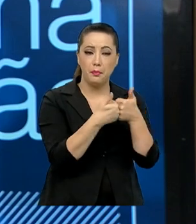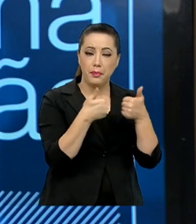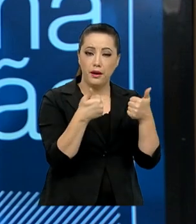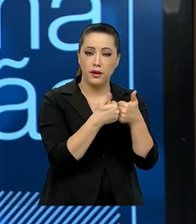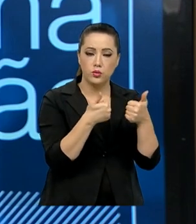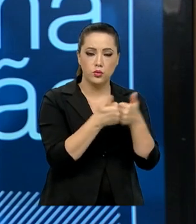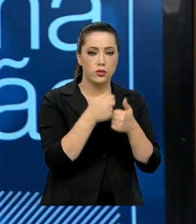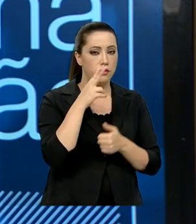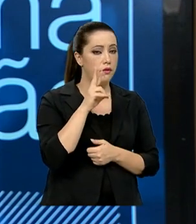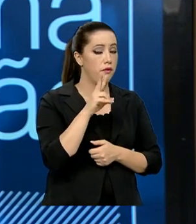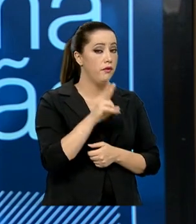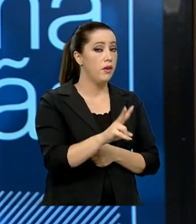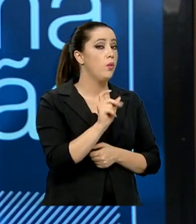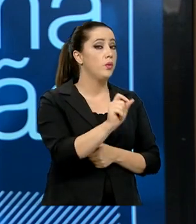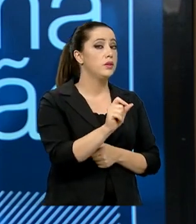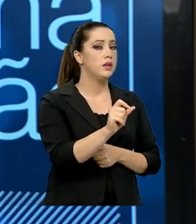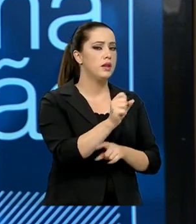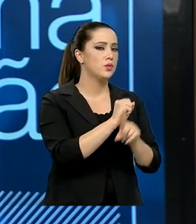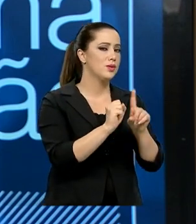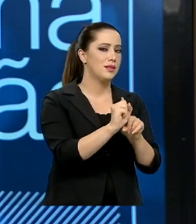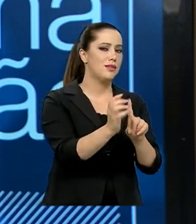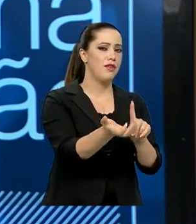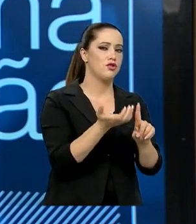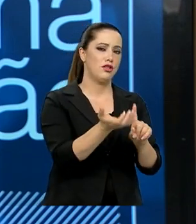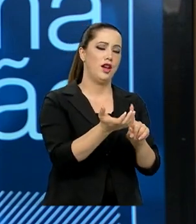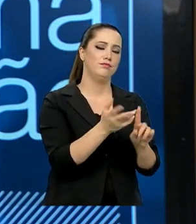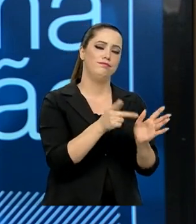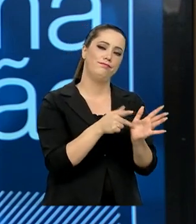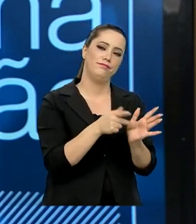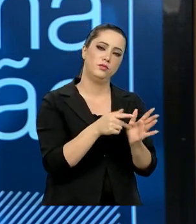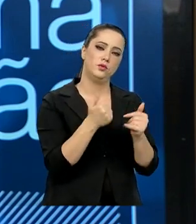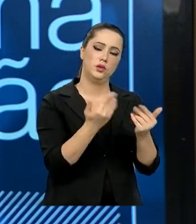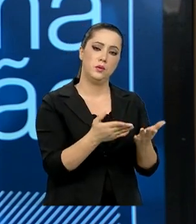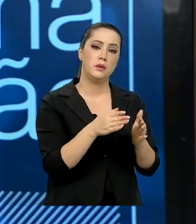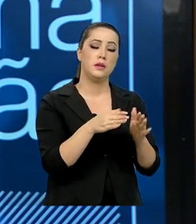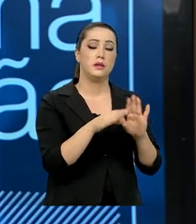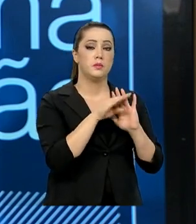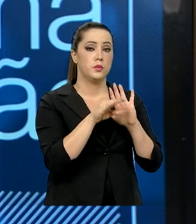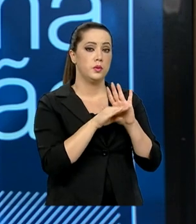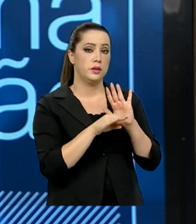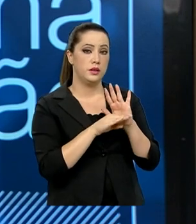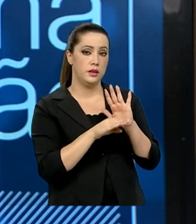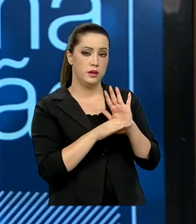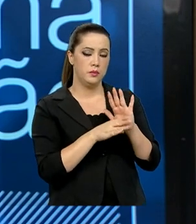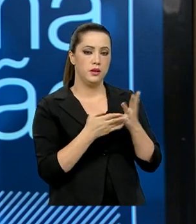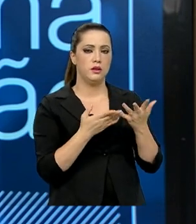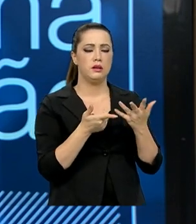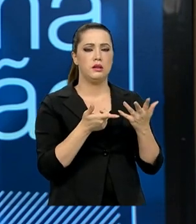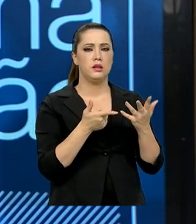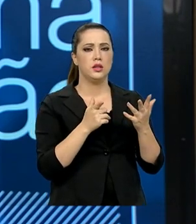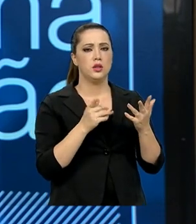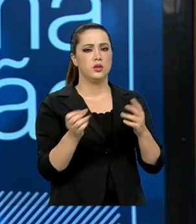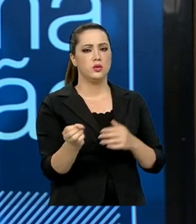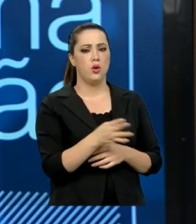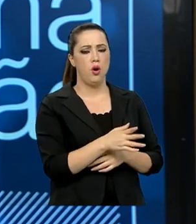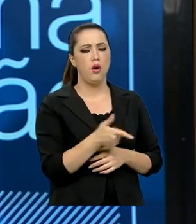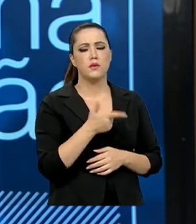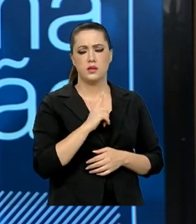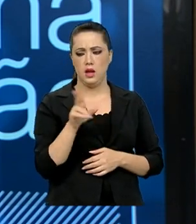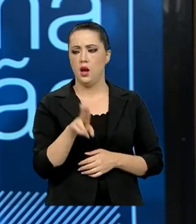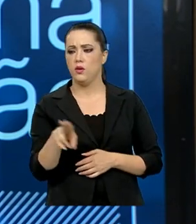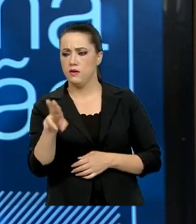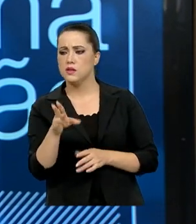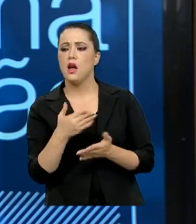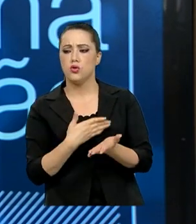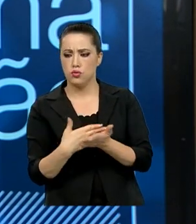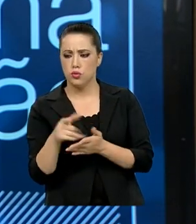as demandas da sociedade. E é com esses programas induzidos, sem prejuízo para as demandas institucionais,